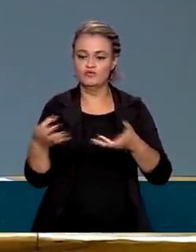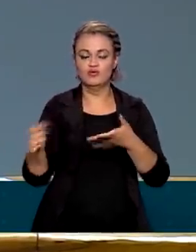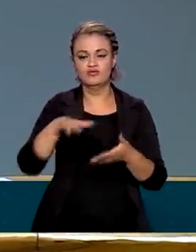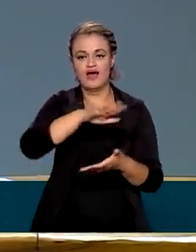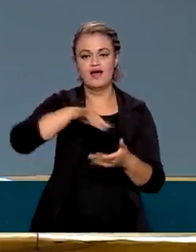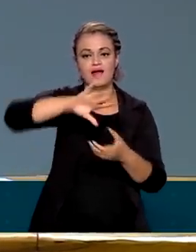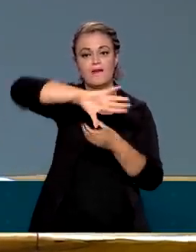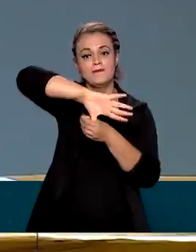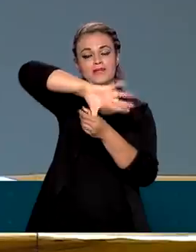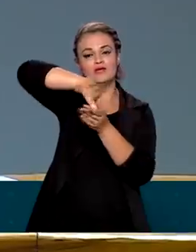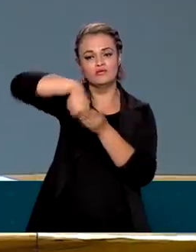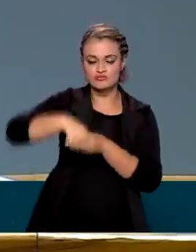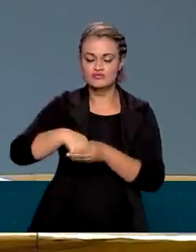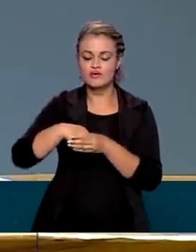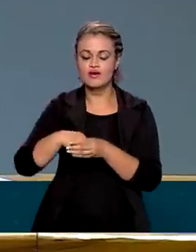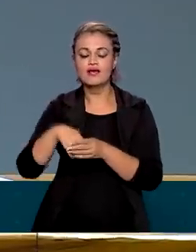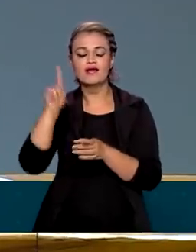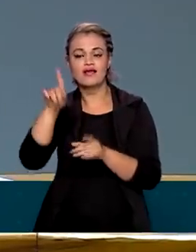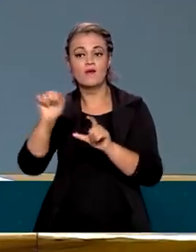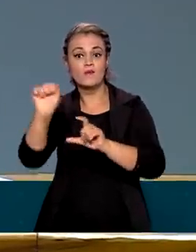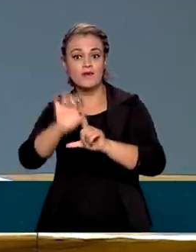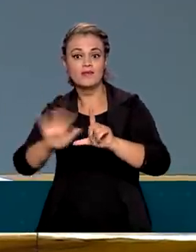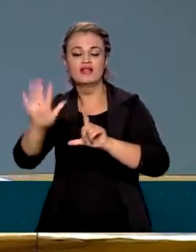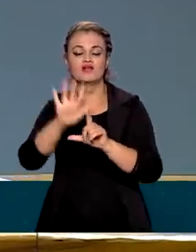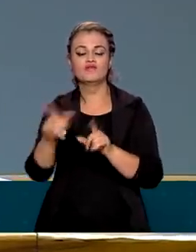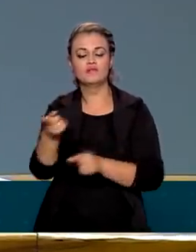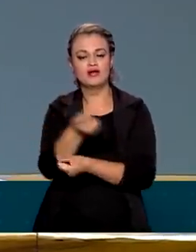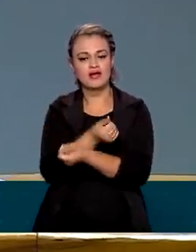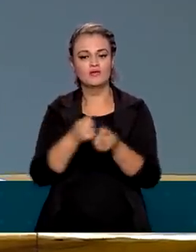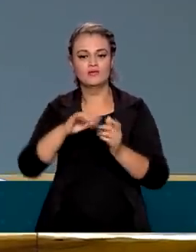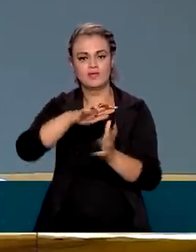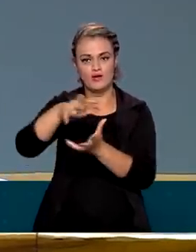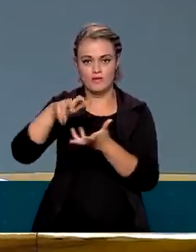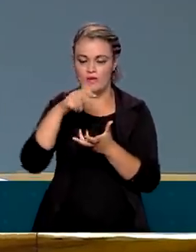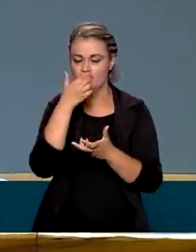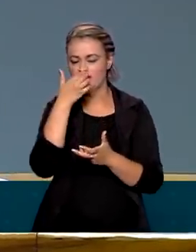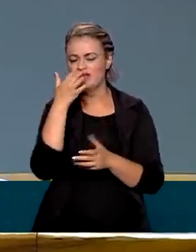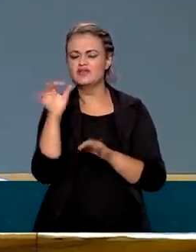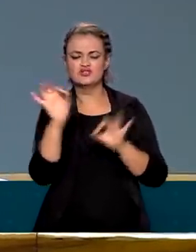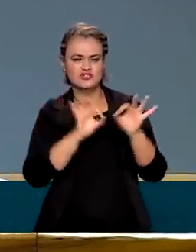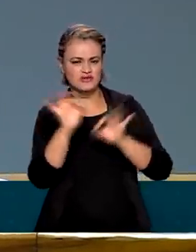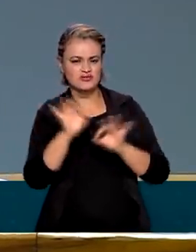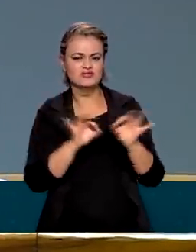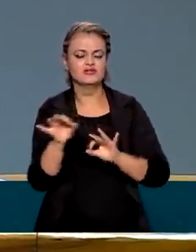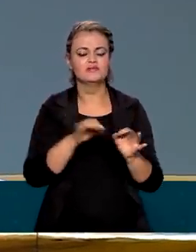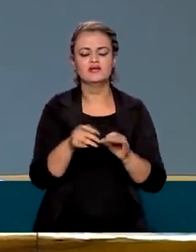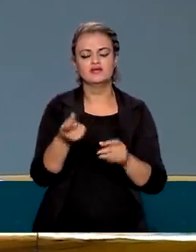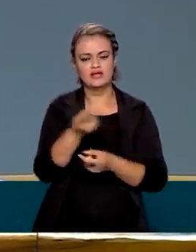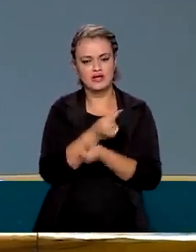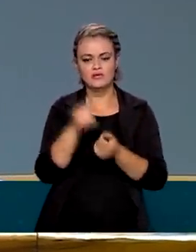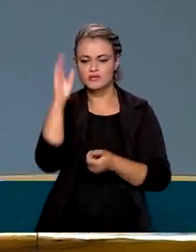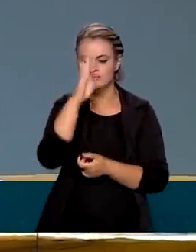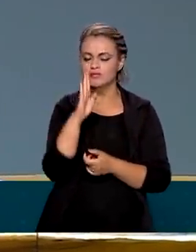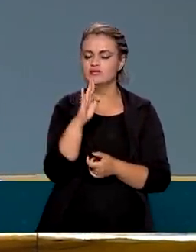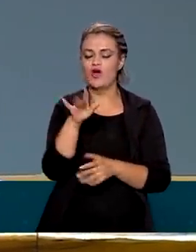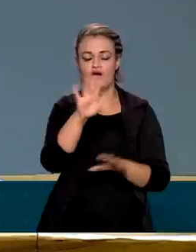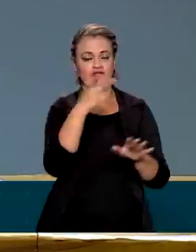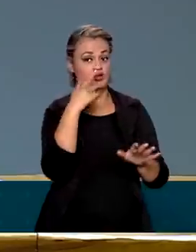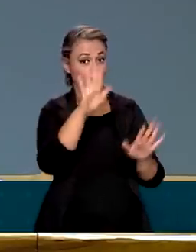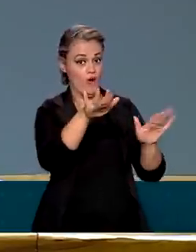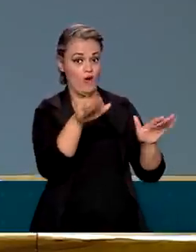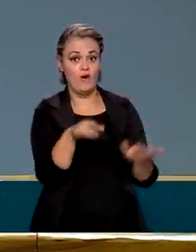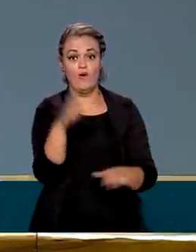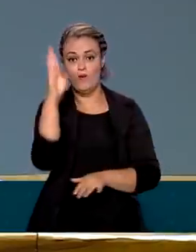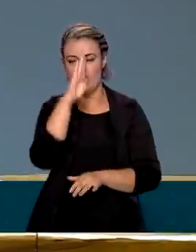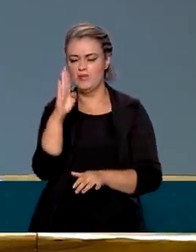Mercosul como plataforma para a nossa integração na economia global. Então, nós estamos fazendo um relançamento da economia brasileira lá fora, dizendo o seguinte, olha, o